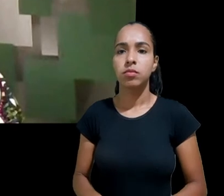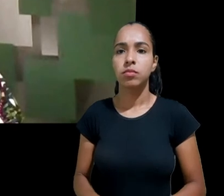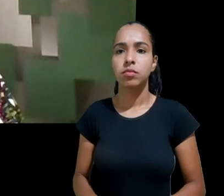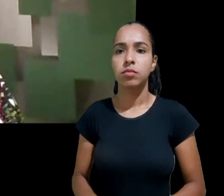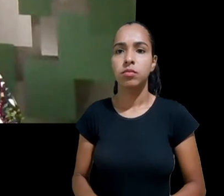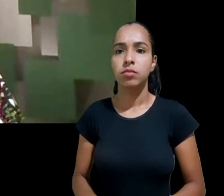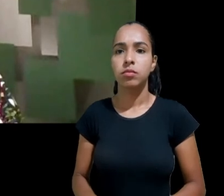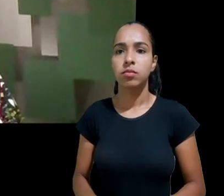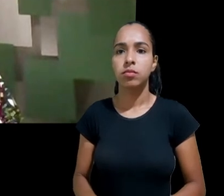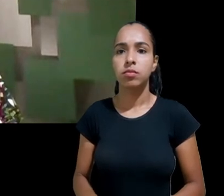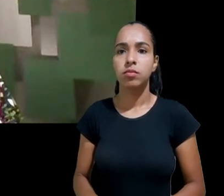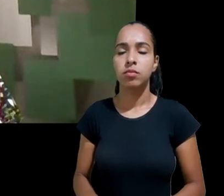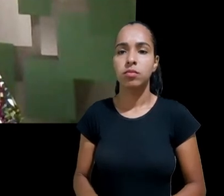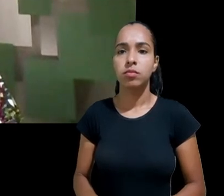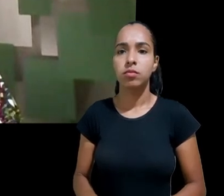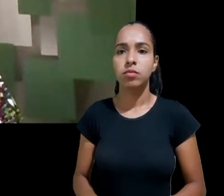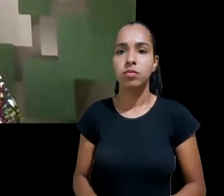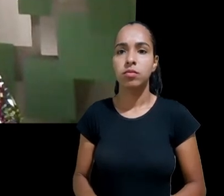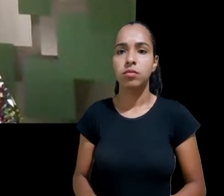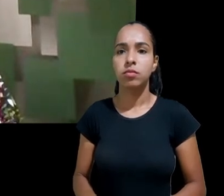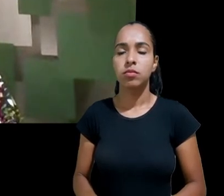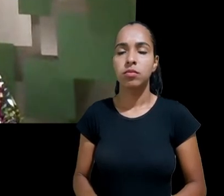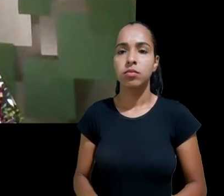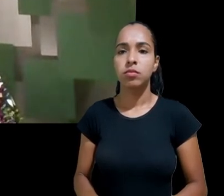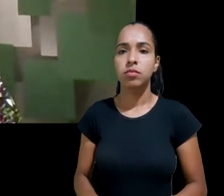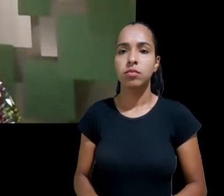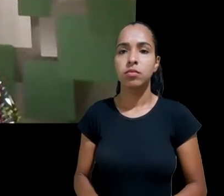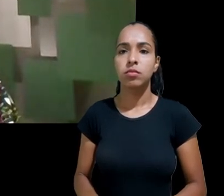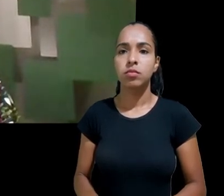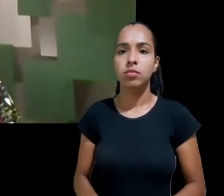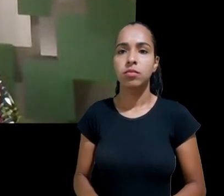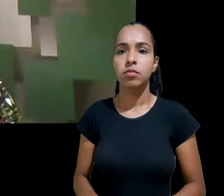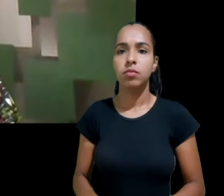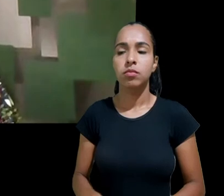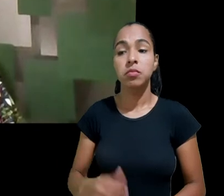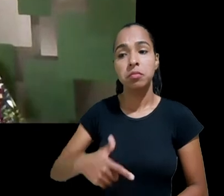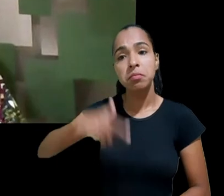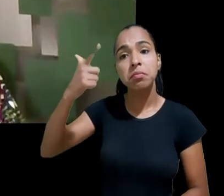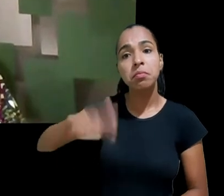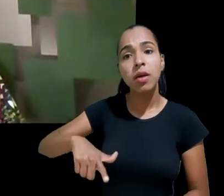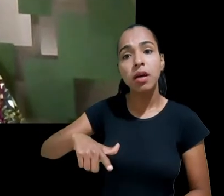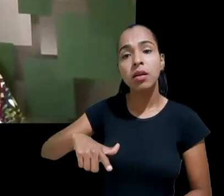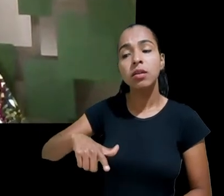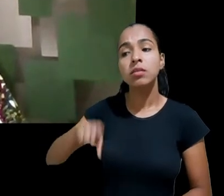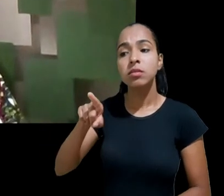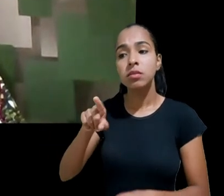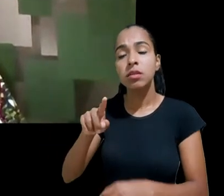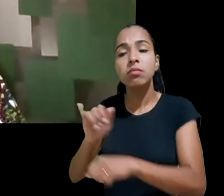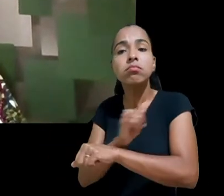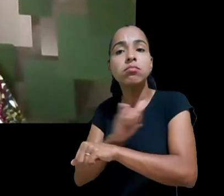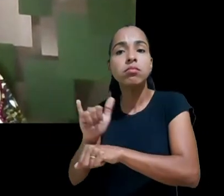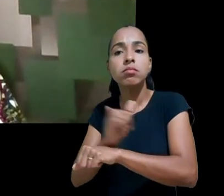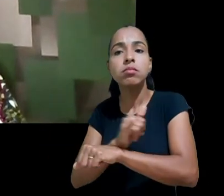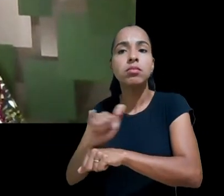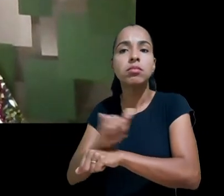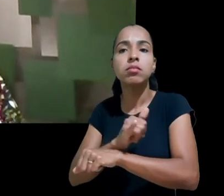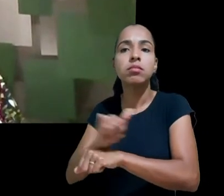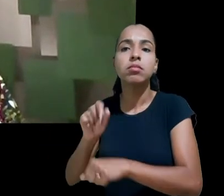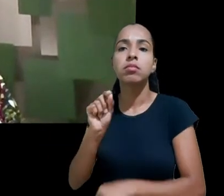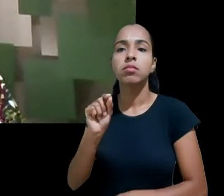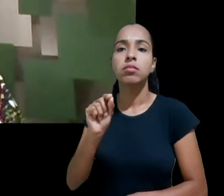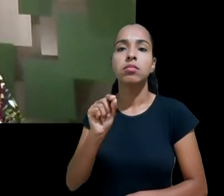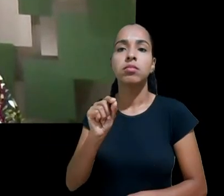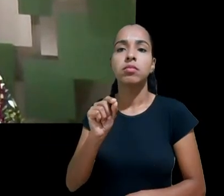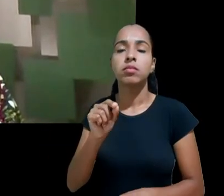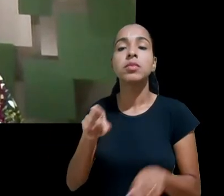abordando também a questão do ponto de vista político e estratégico também defendemos a iniciativa Savory by